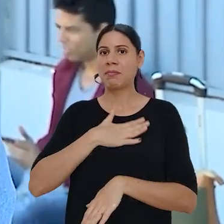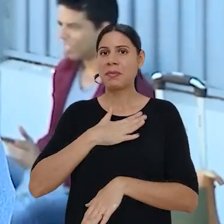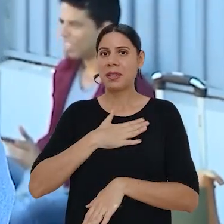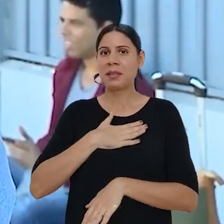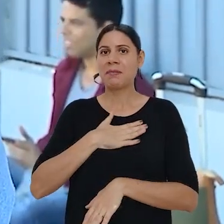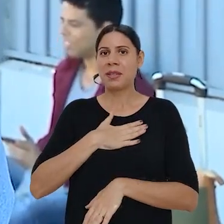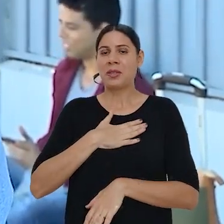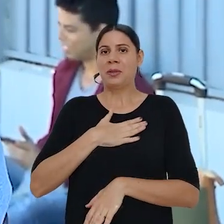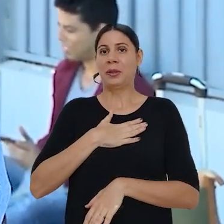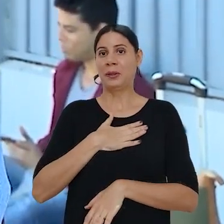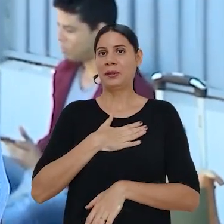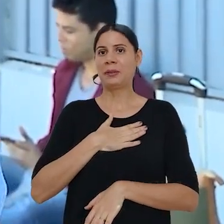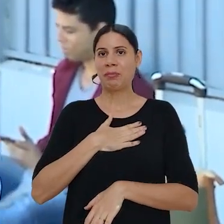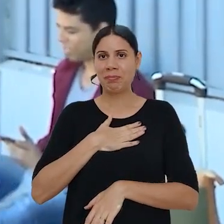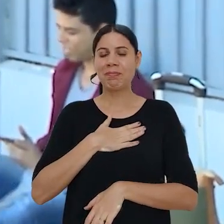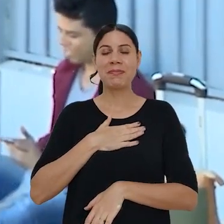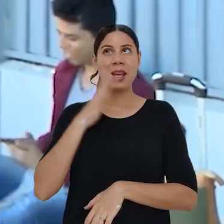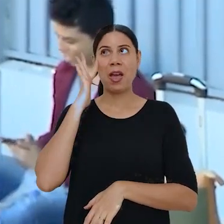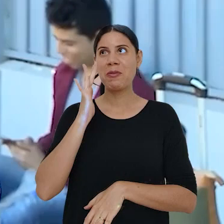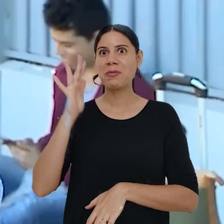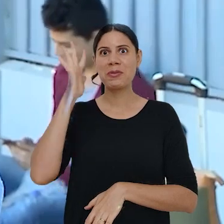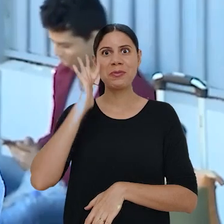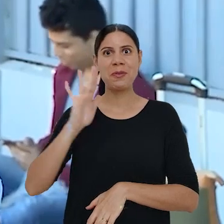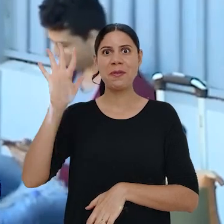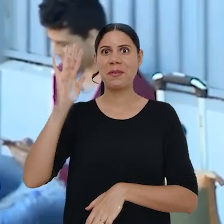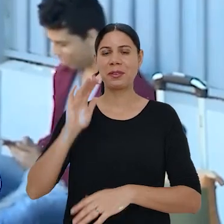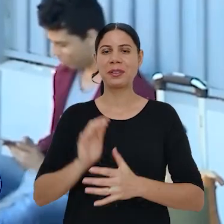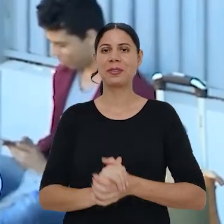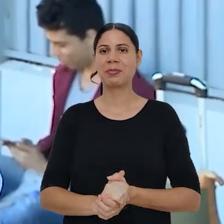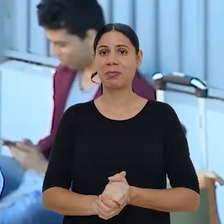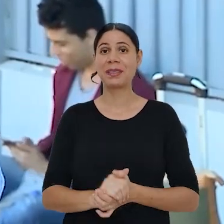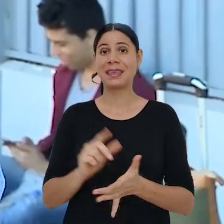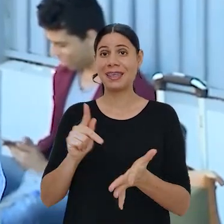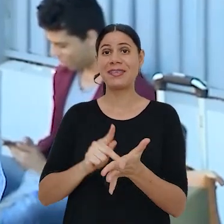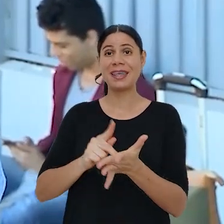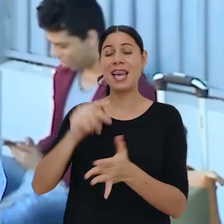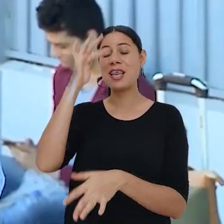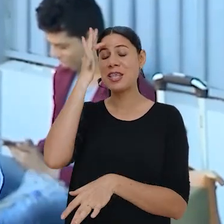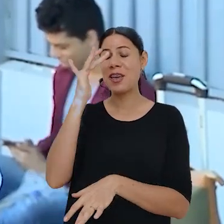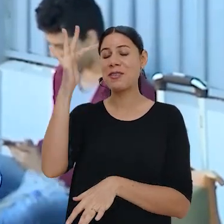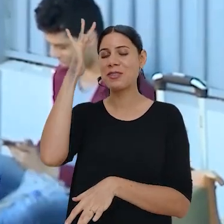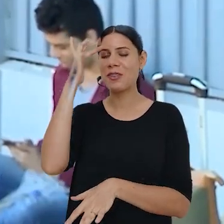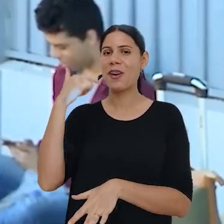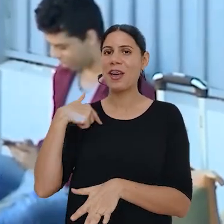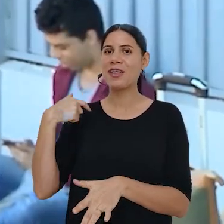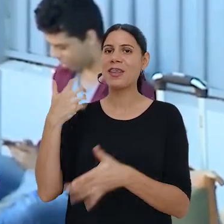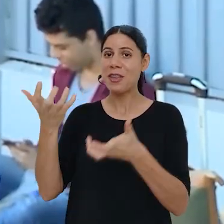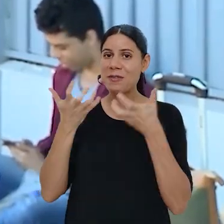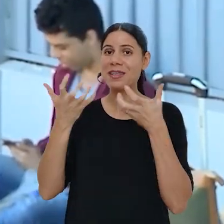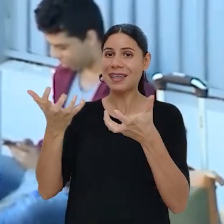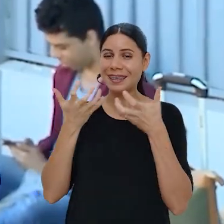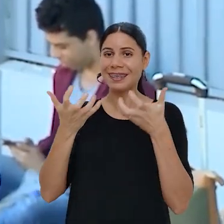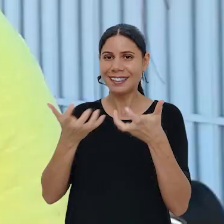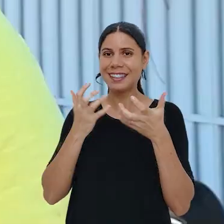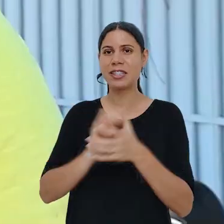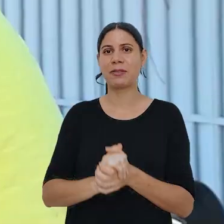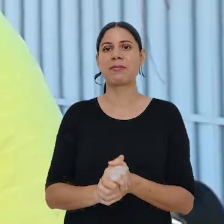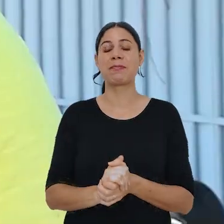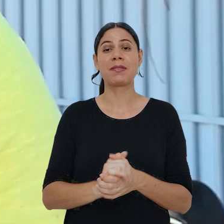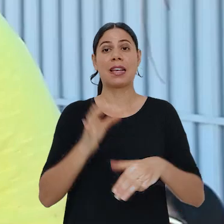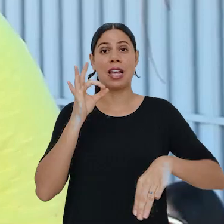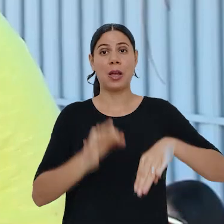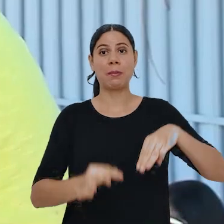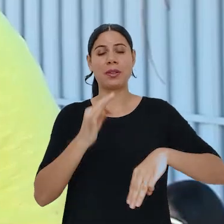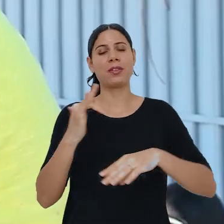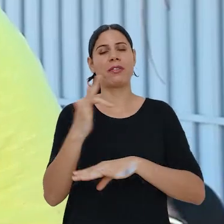o juridicionado, é, para mim, um sonho de vida. Literalmente um sonho que eu persigo há um bom tempo. A